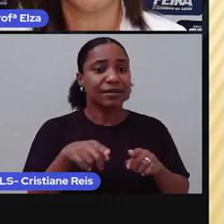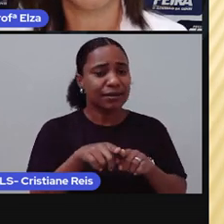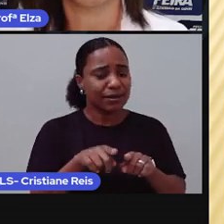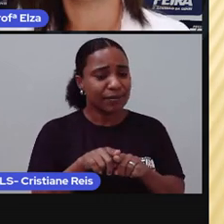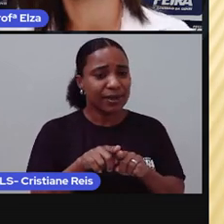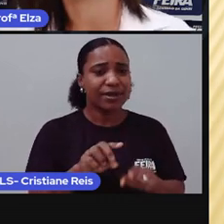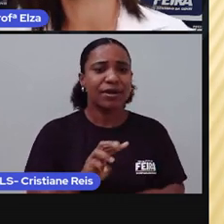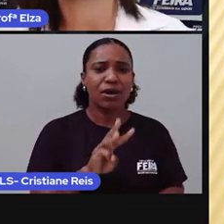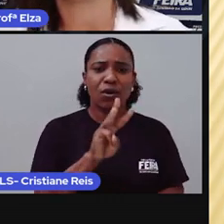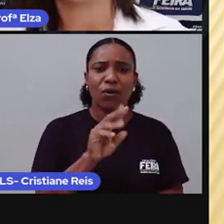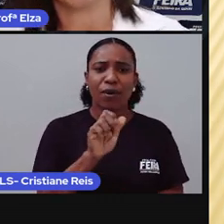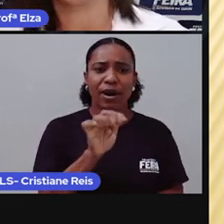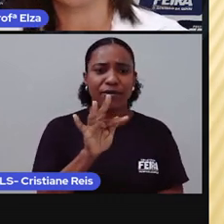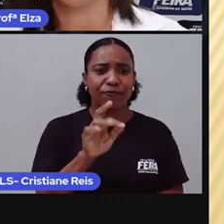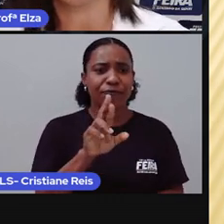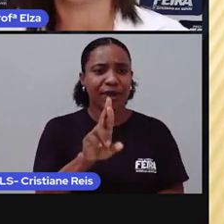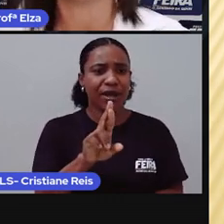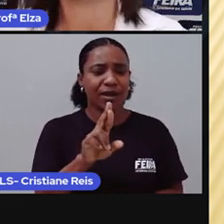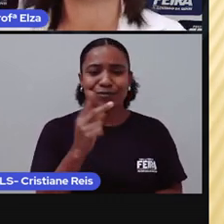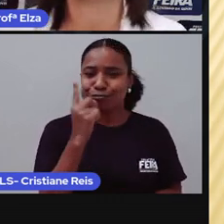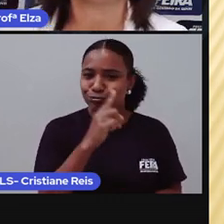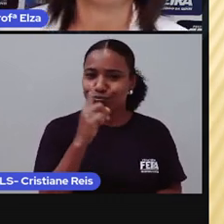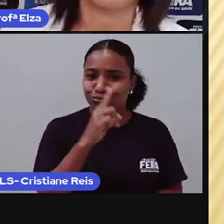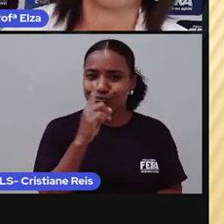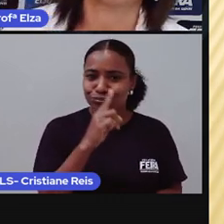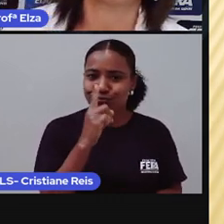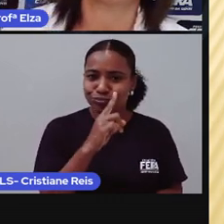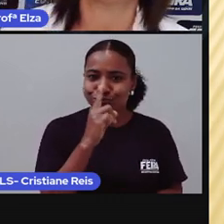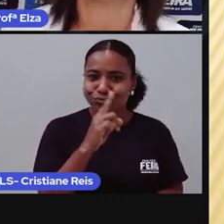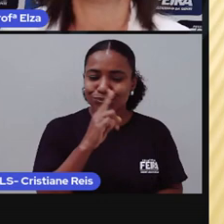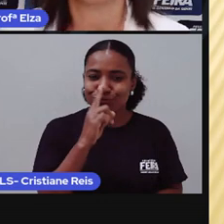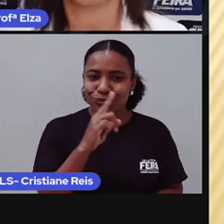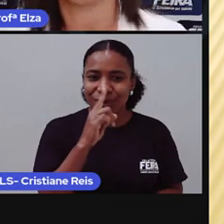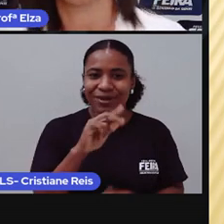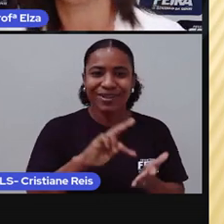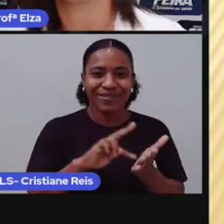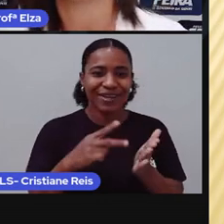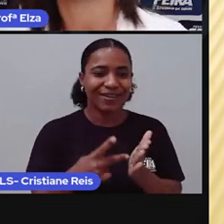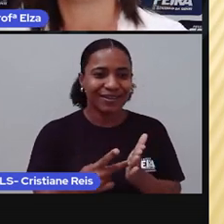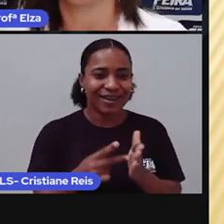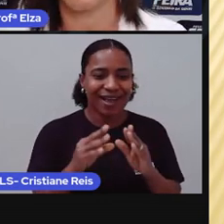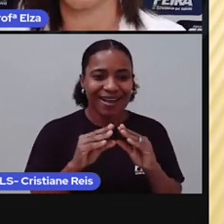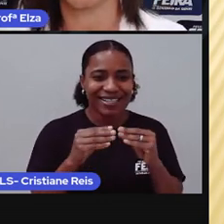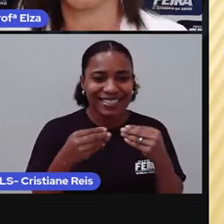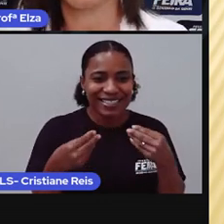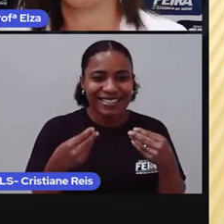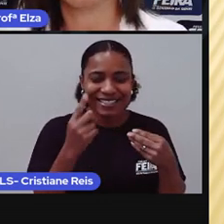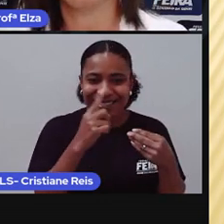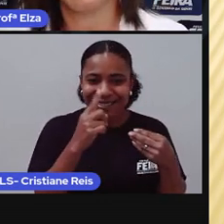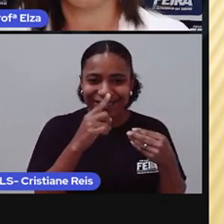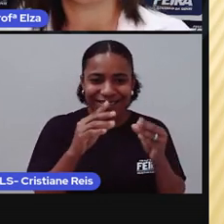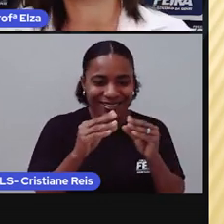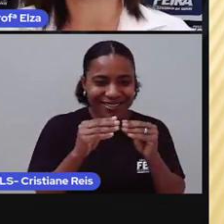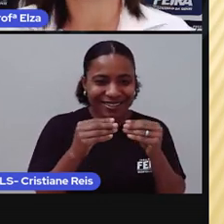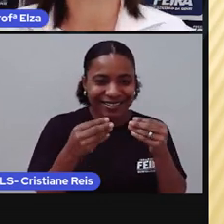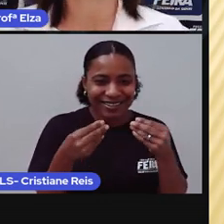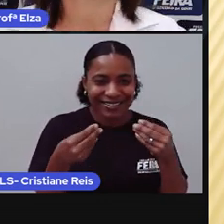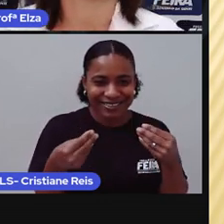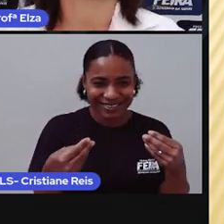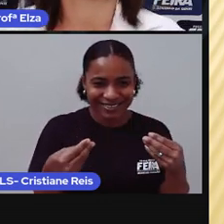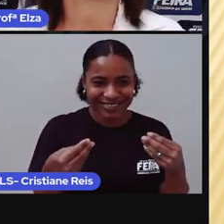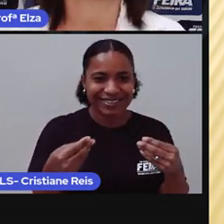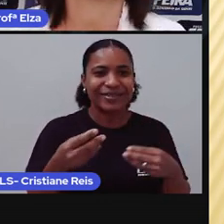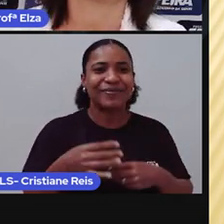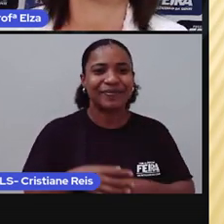A gente pode traduzir como bolinho delgado, folhado ou bolacha. Então,